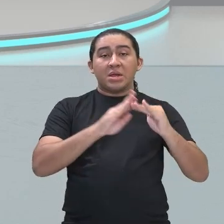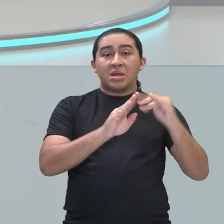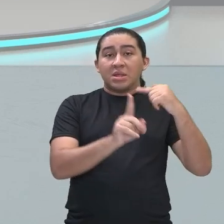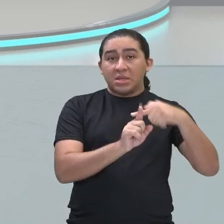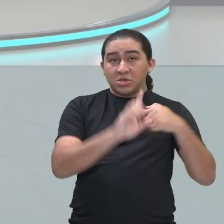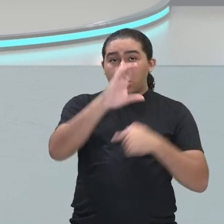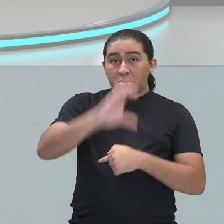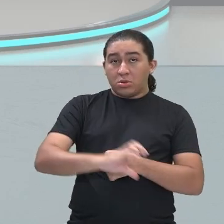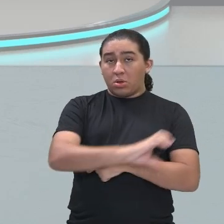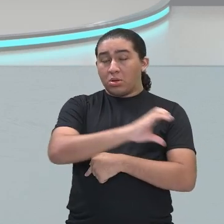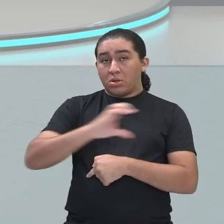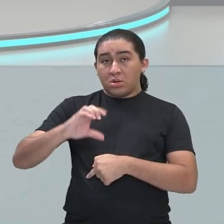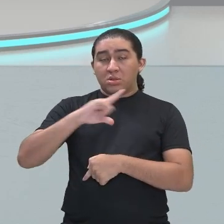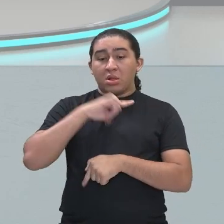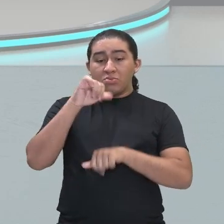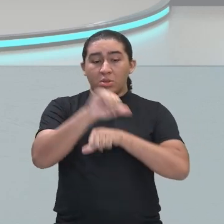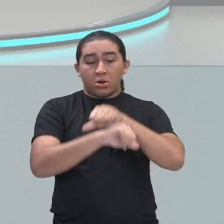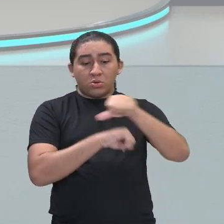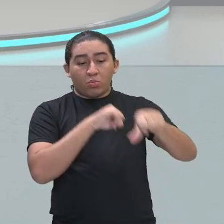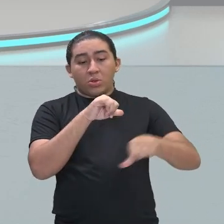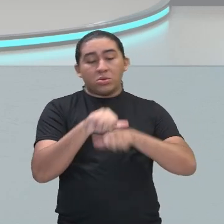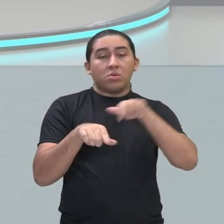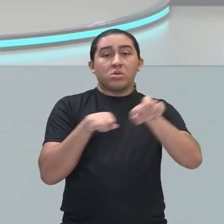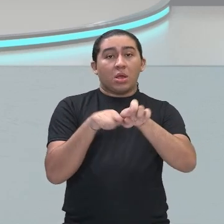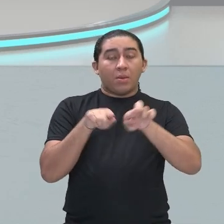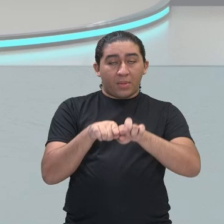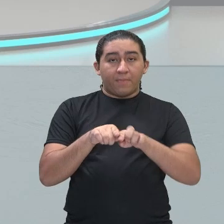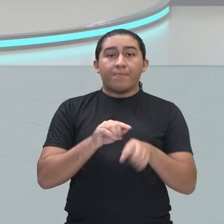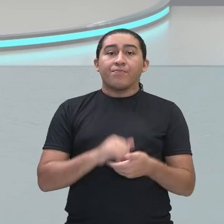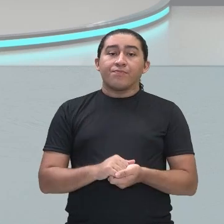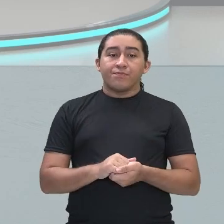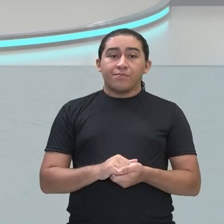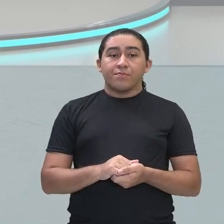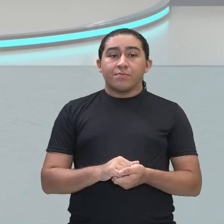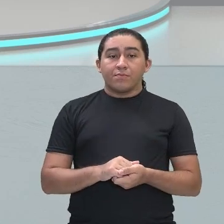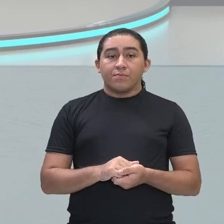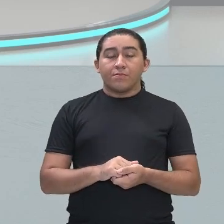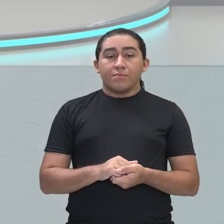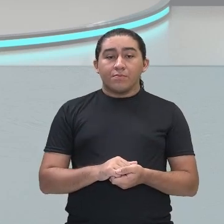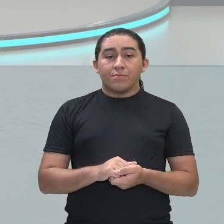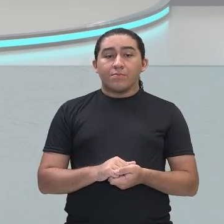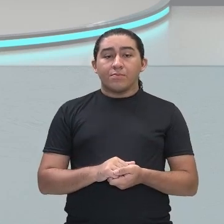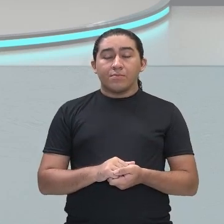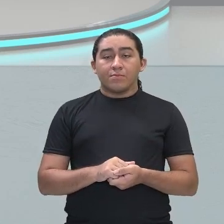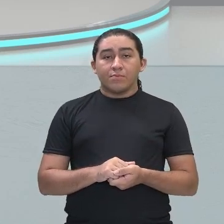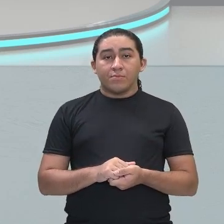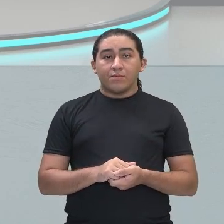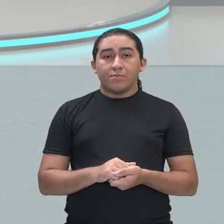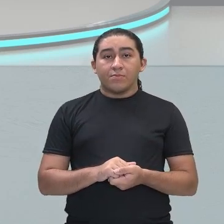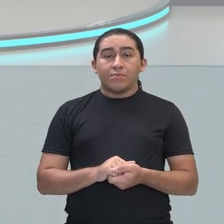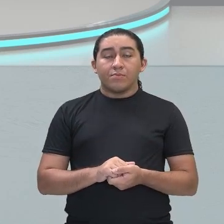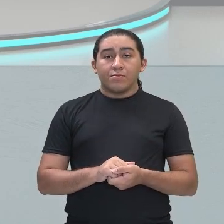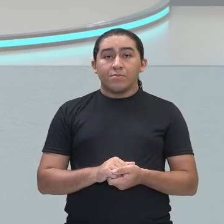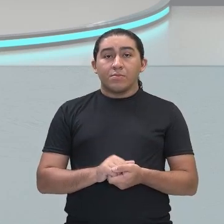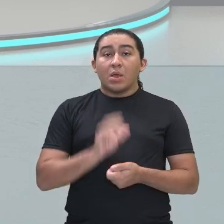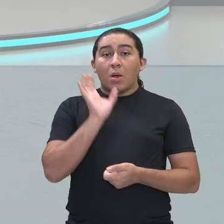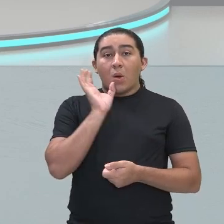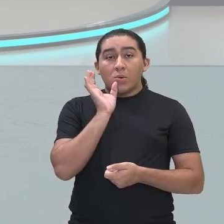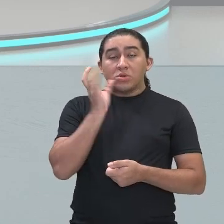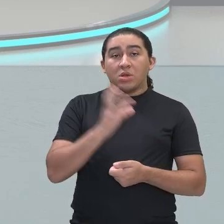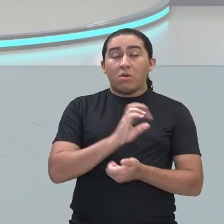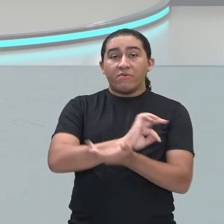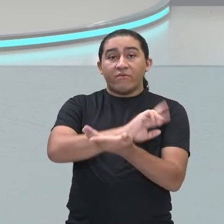Então, houve a reforma protestante com o início das igrejas protestantes